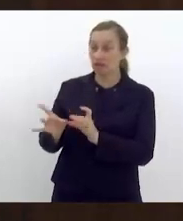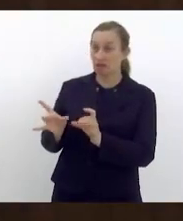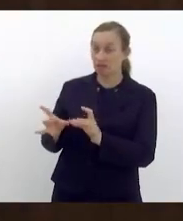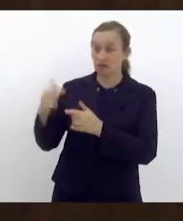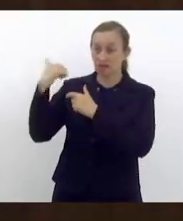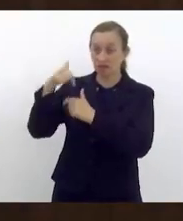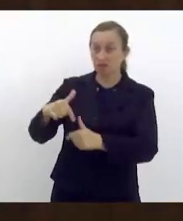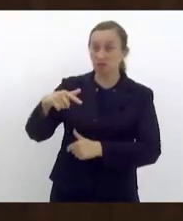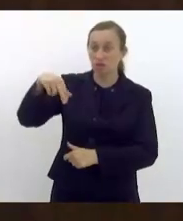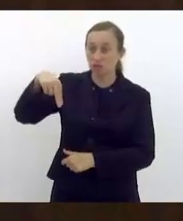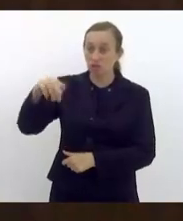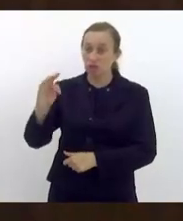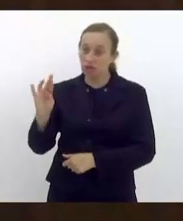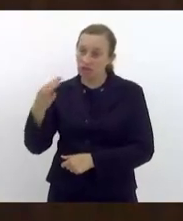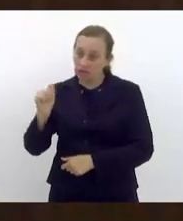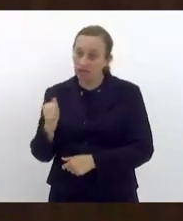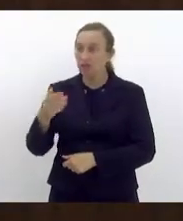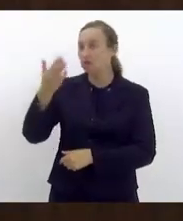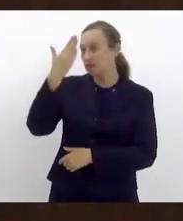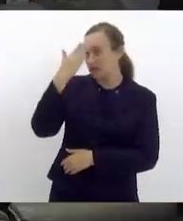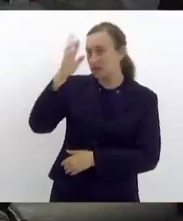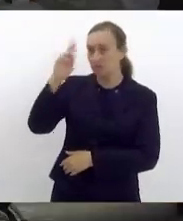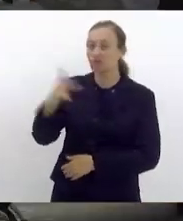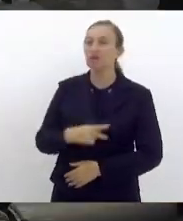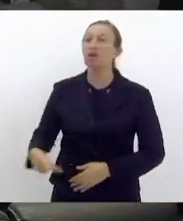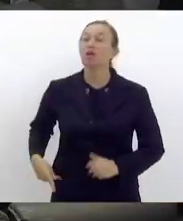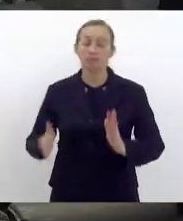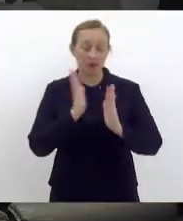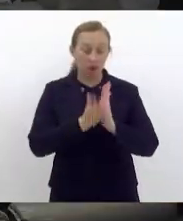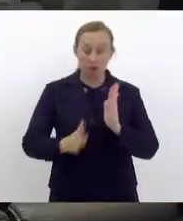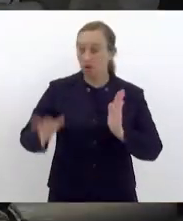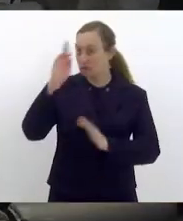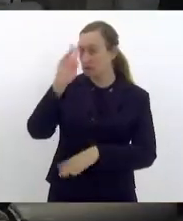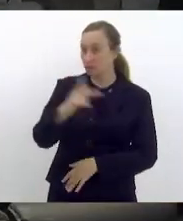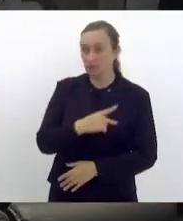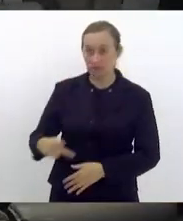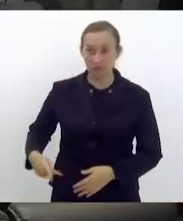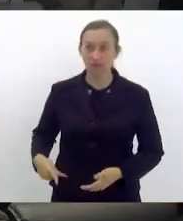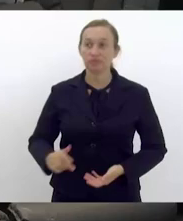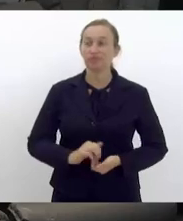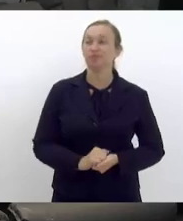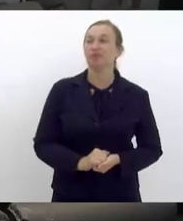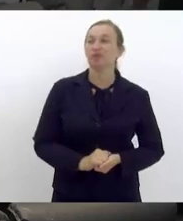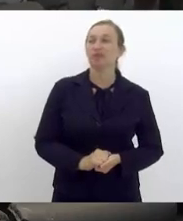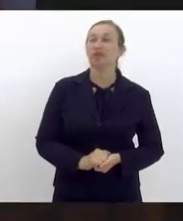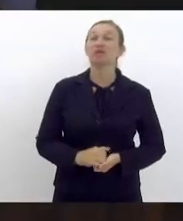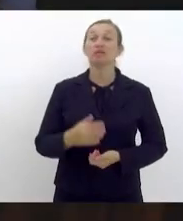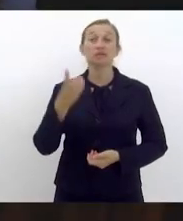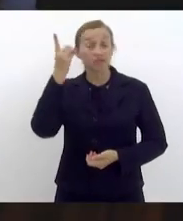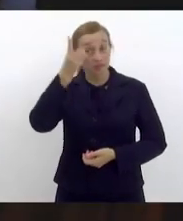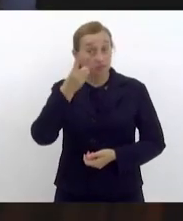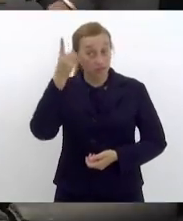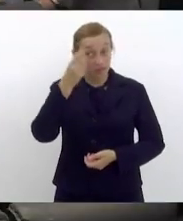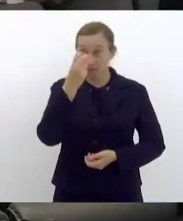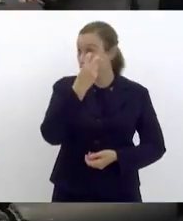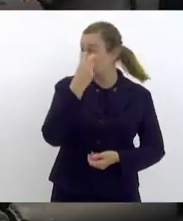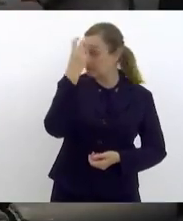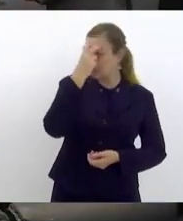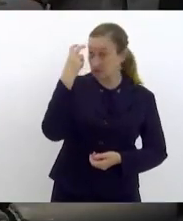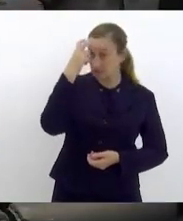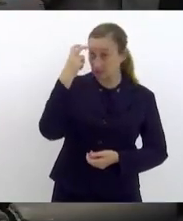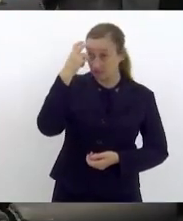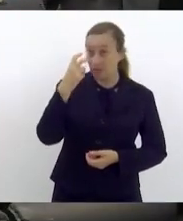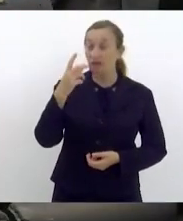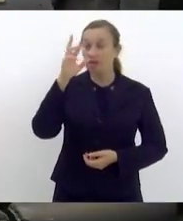tradições nordestinas. Muito obrigada, senhor presidente. Pela ordem, presidente. Deputada Verônica Lima. Presidente,